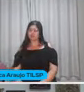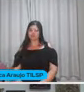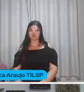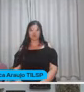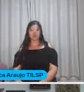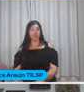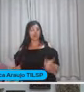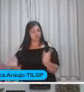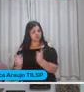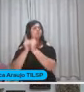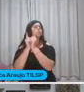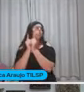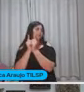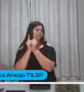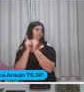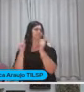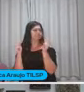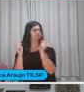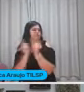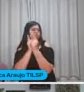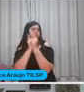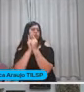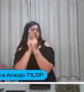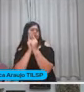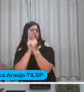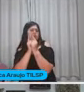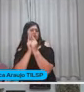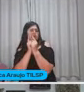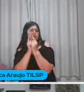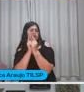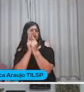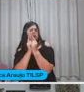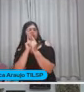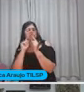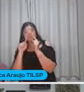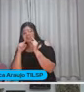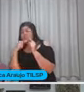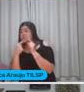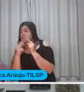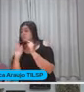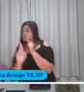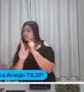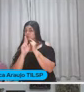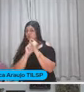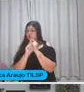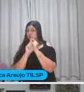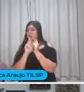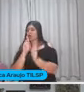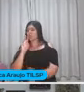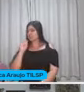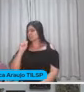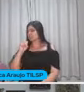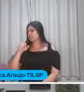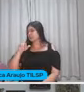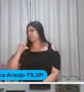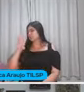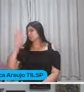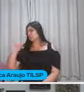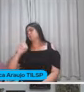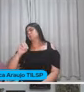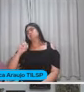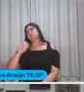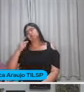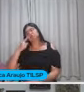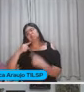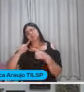Reduzir Reduzir o consumo E em consequência Os resíduos É que é o desafio